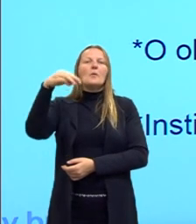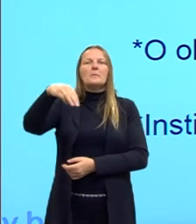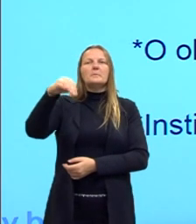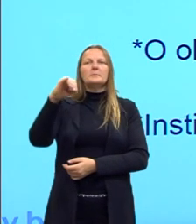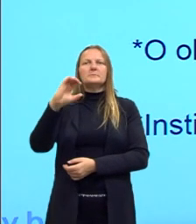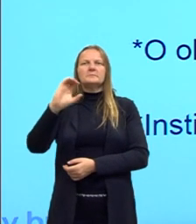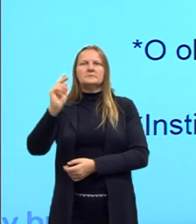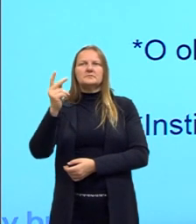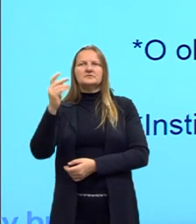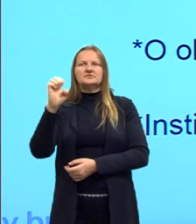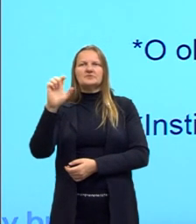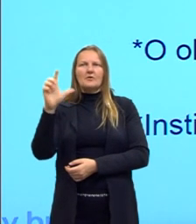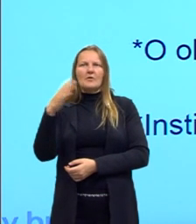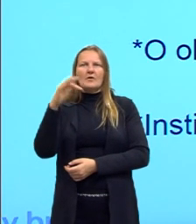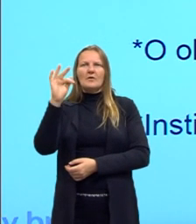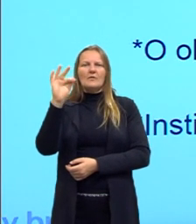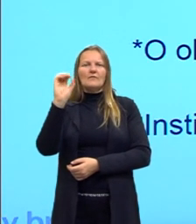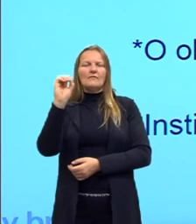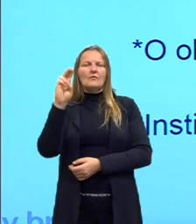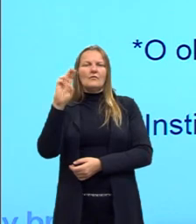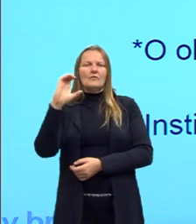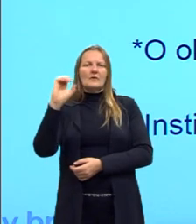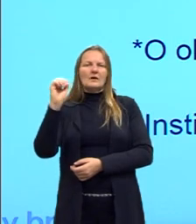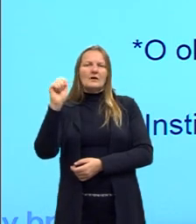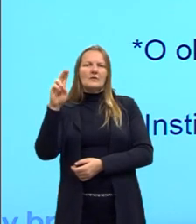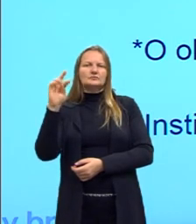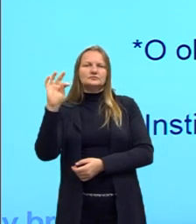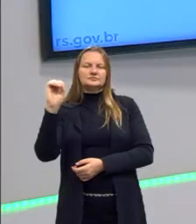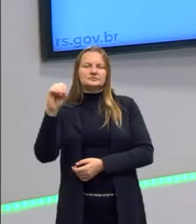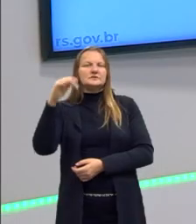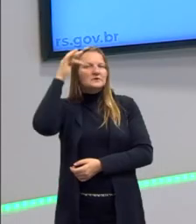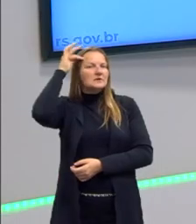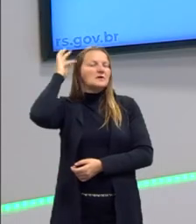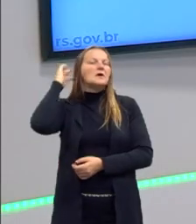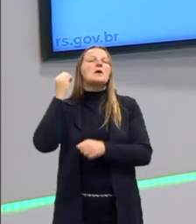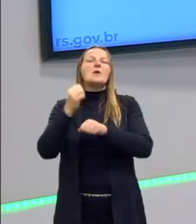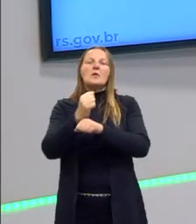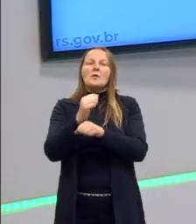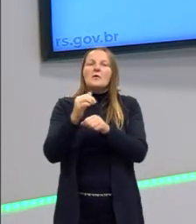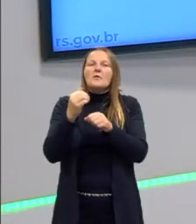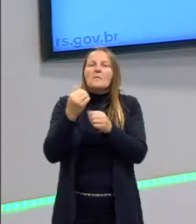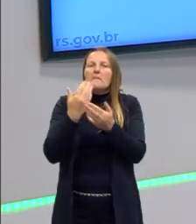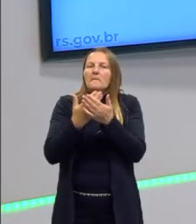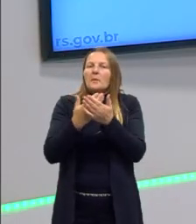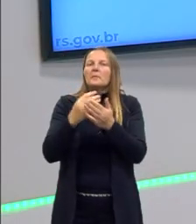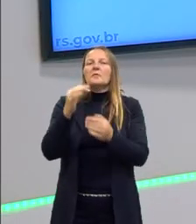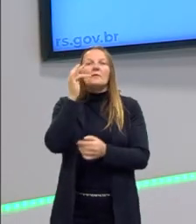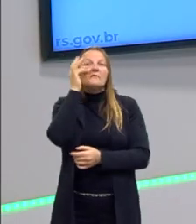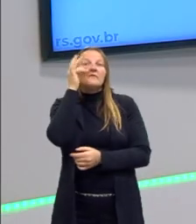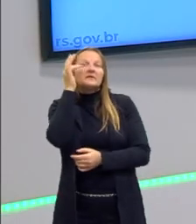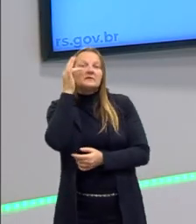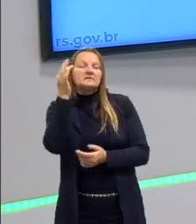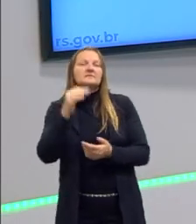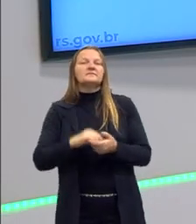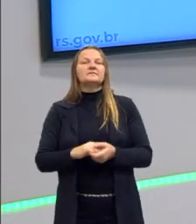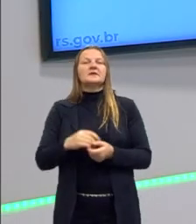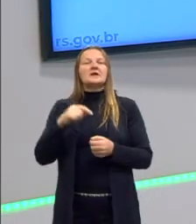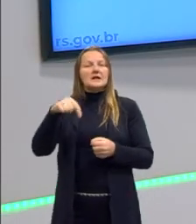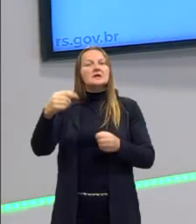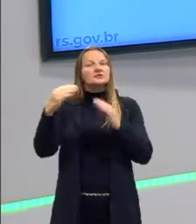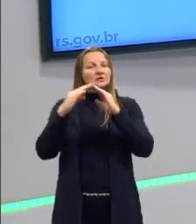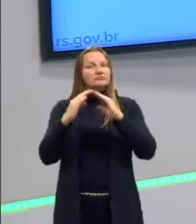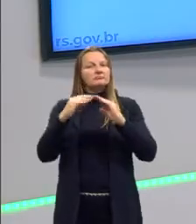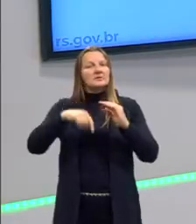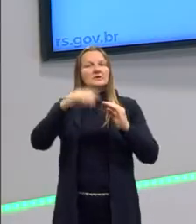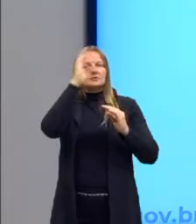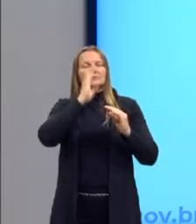um pensador francês muito importante. Ele esteve algumas vezes no Brasil, chegou a morar alguns períodos no Brasil. Ele seguidamente veio ao Brasil.